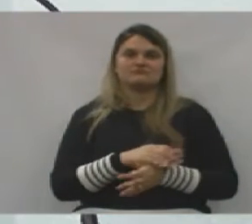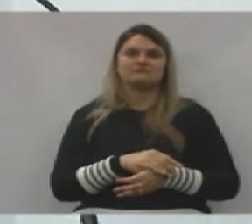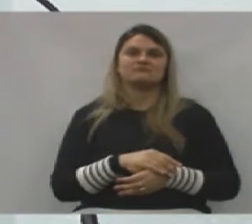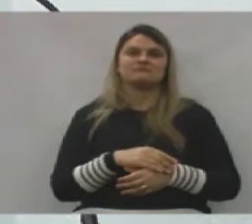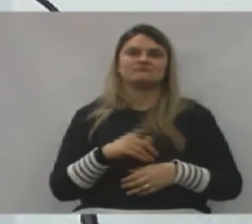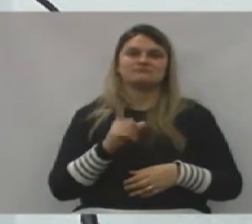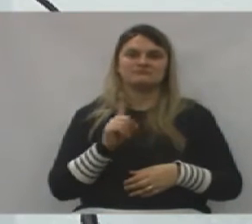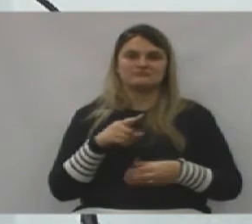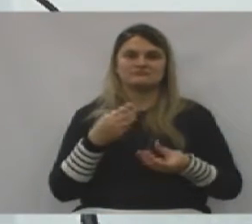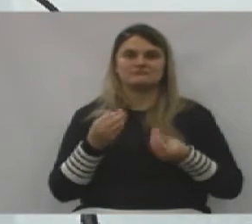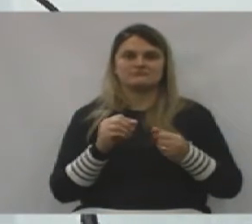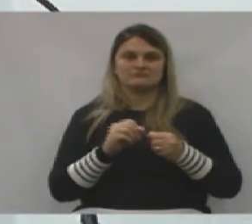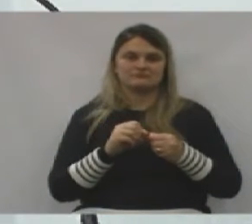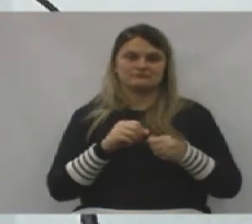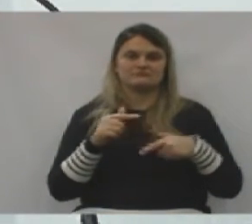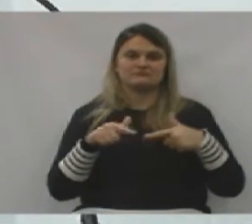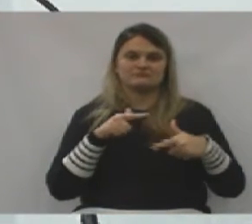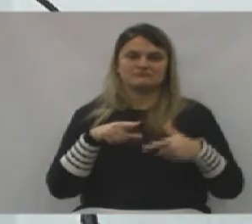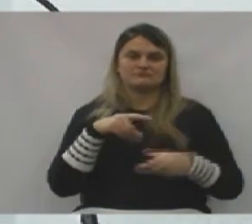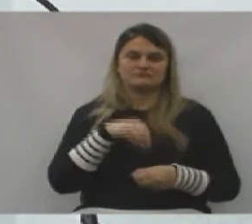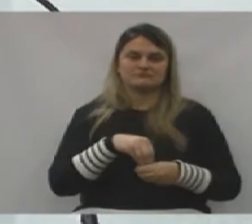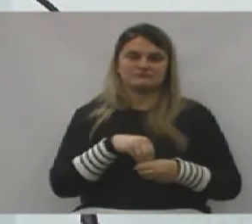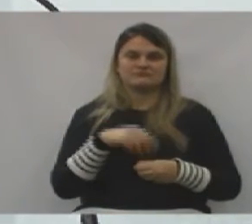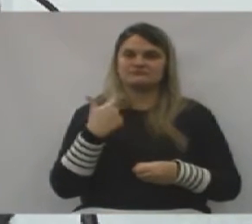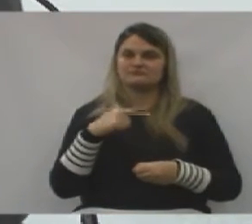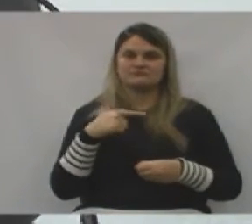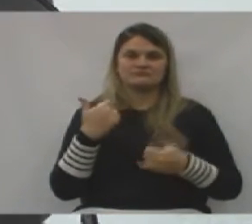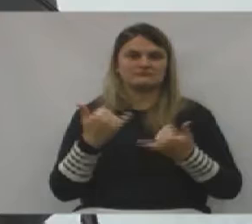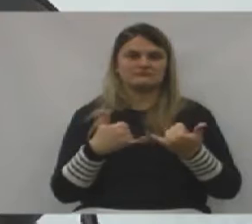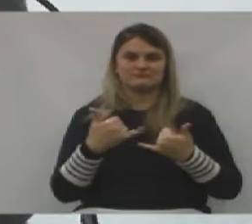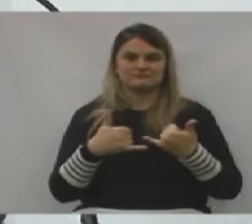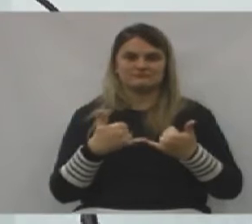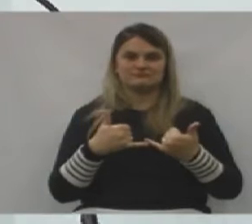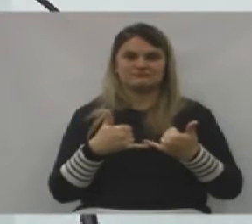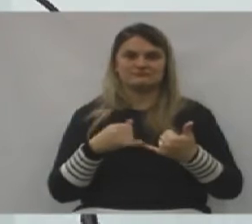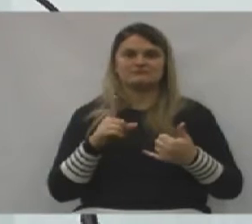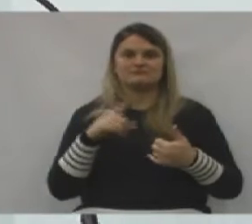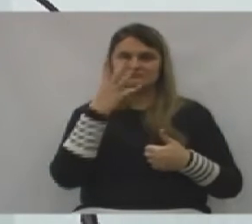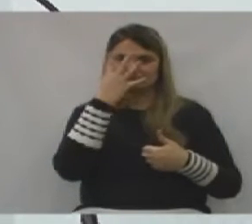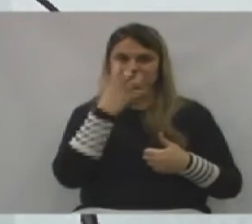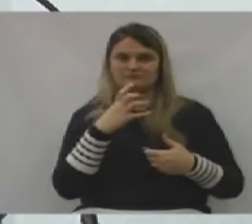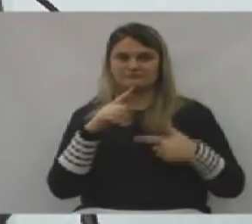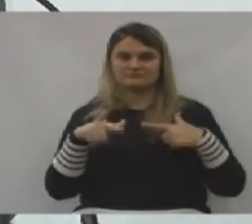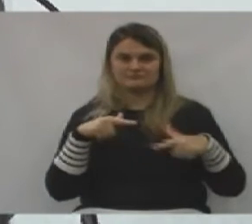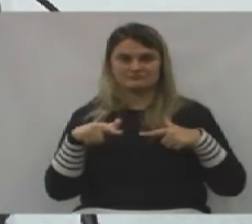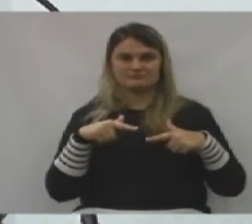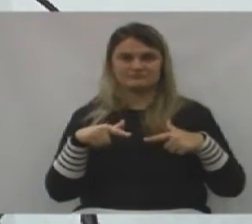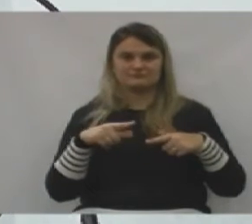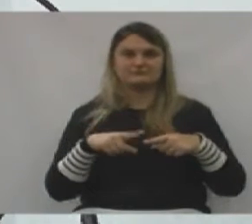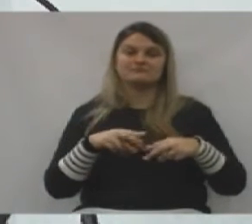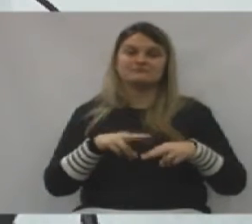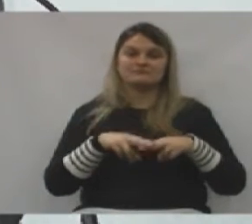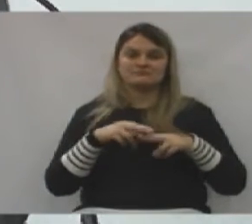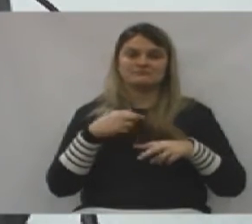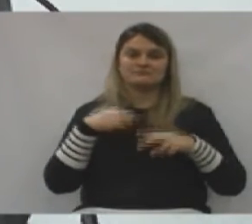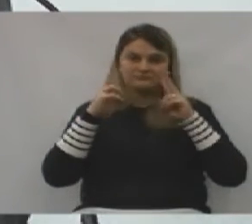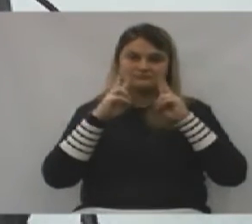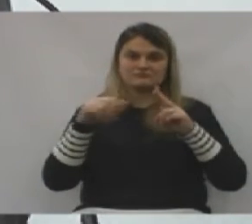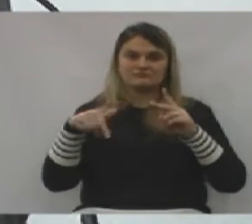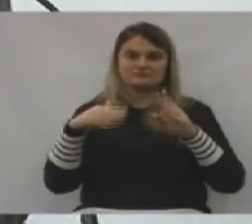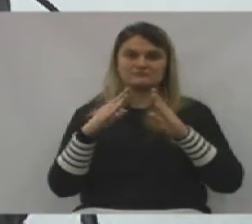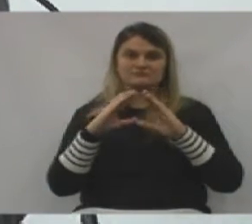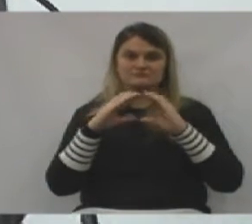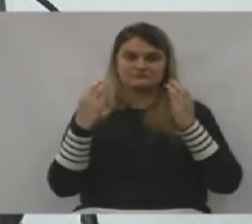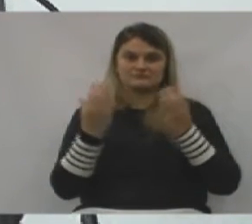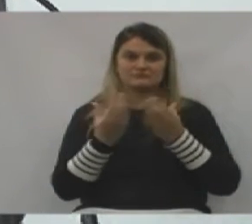é assim que a gente faz adentro, não tem brincadeira, é muito sério o serviço, por isso que eu vejo que aqui dentro da